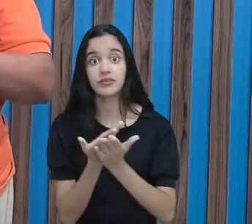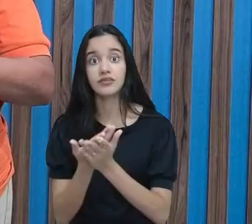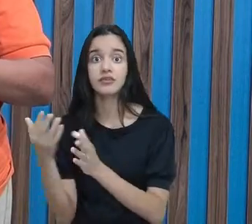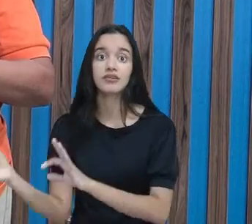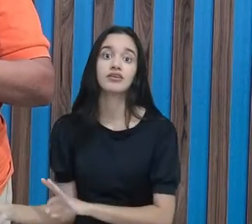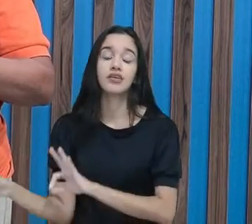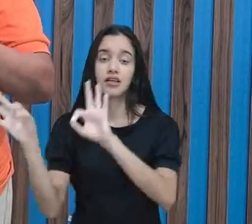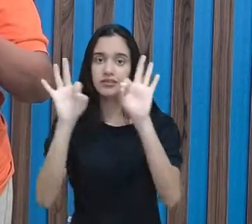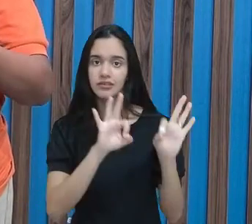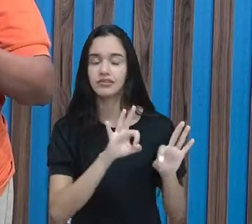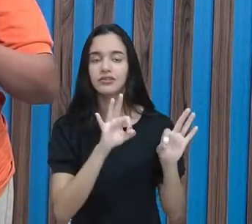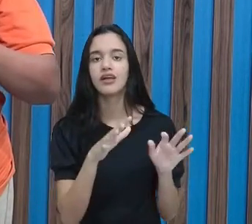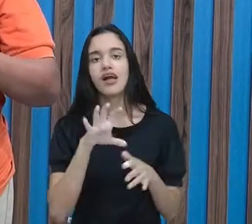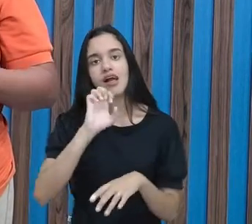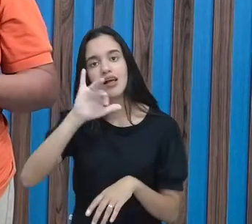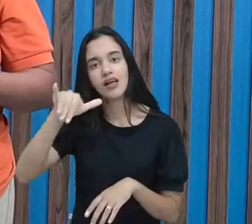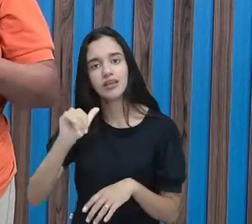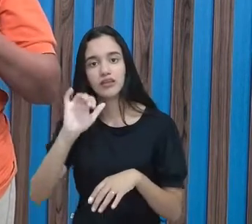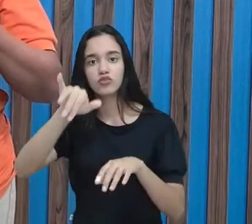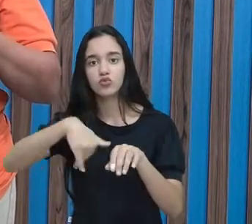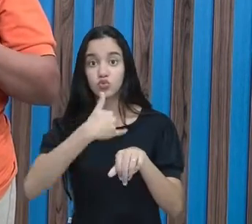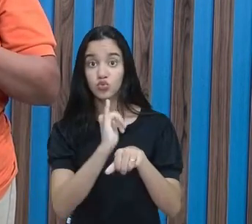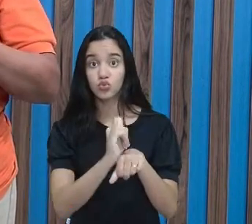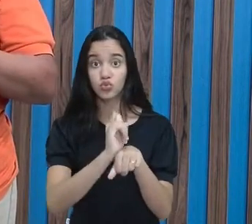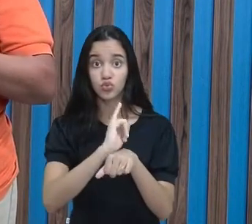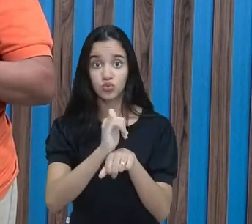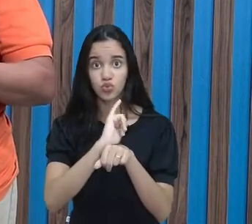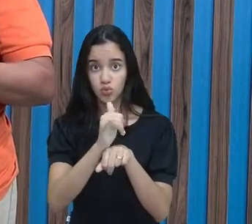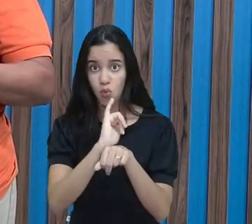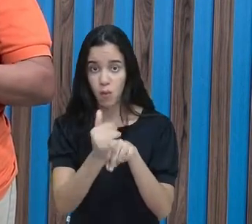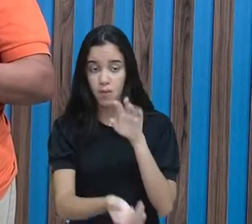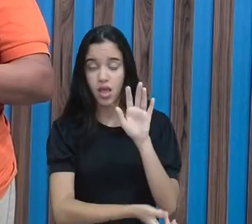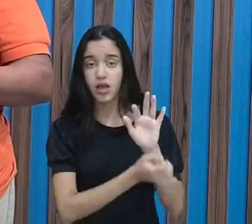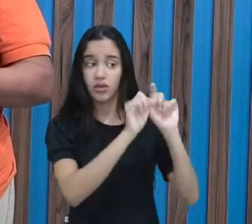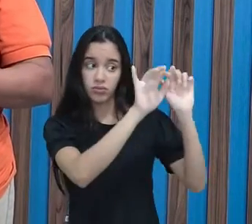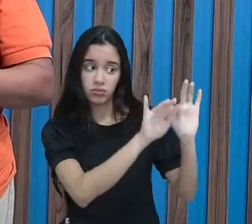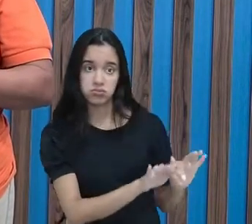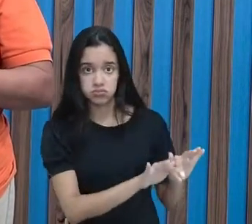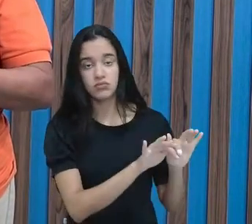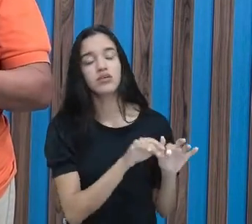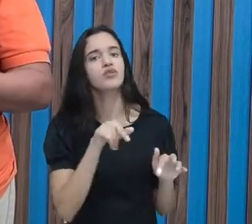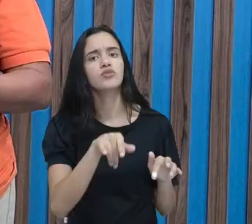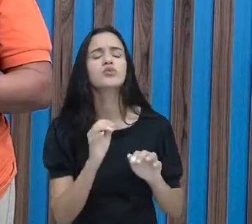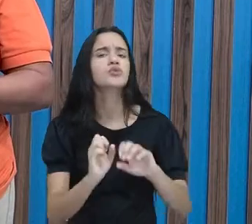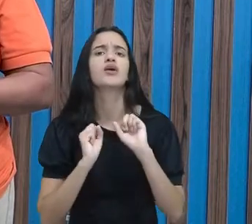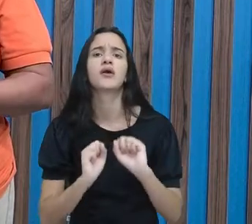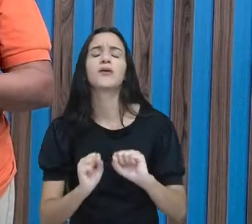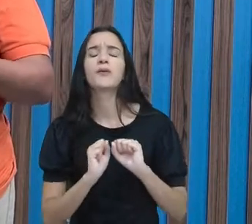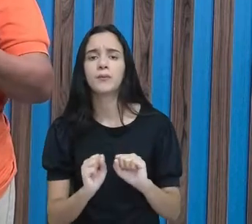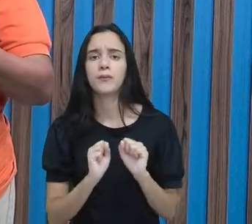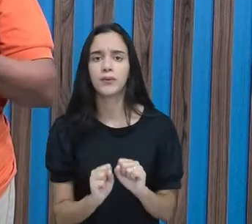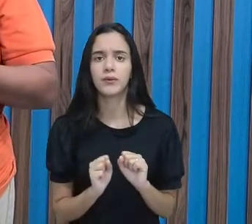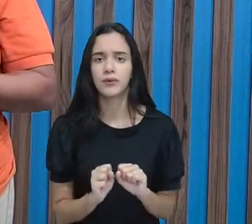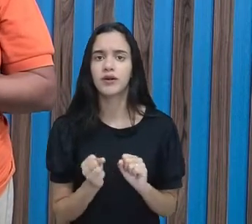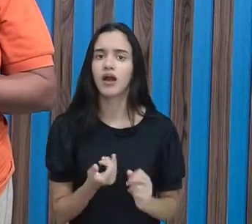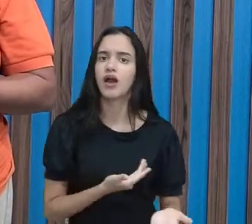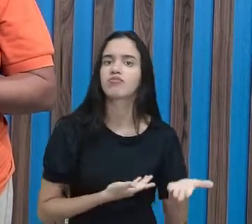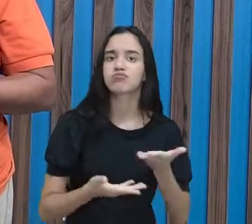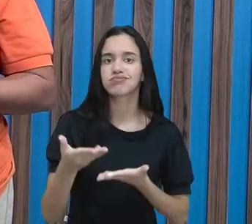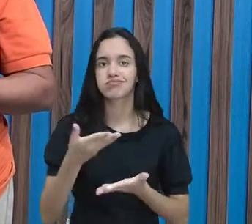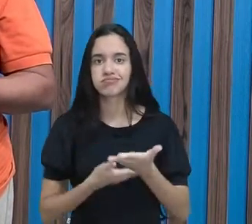da EJA no YouTube e coloca lá nos comentários, você já pode fazer essa